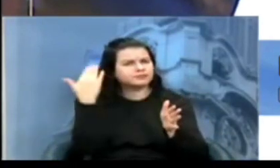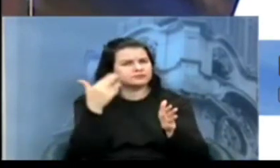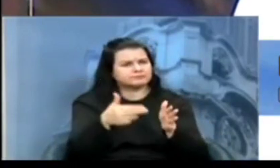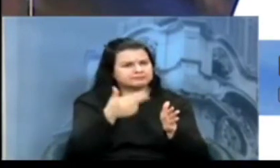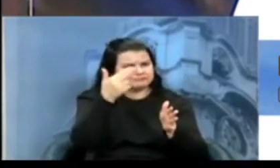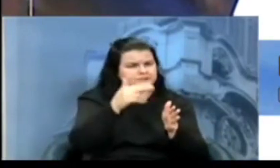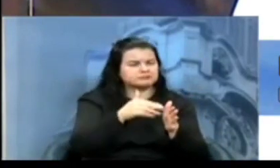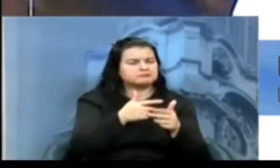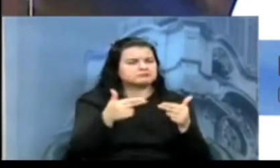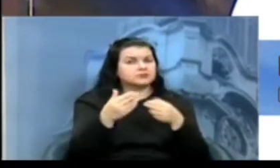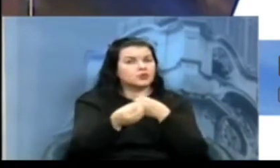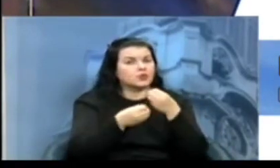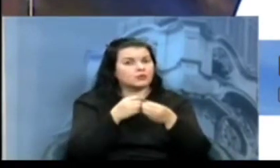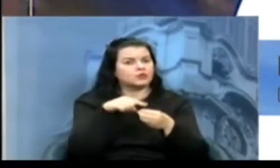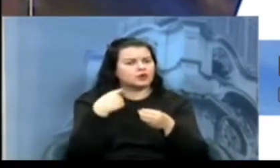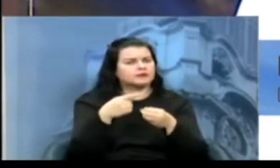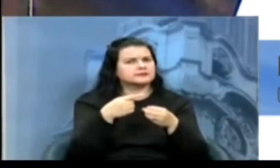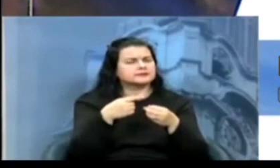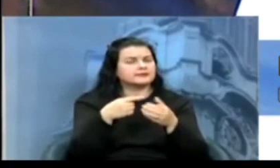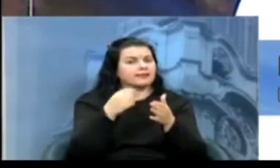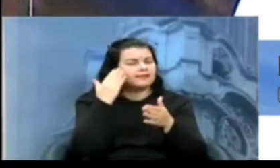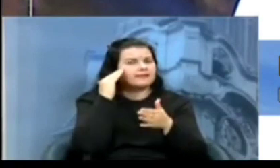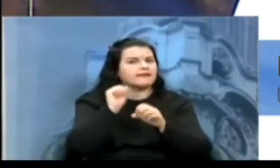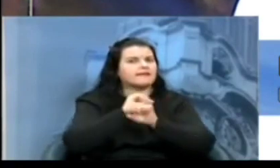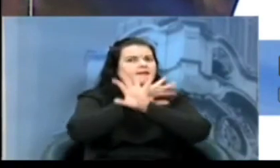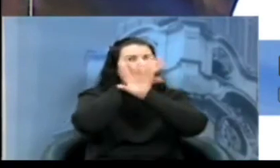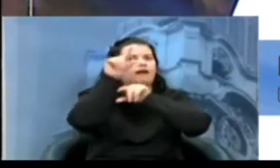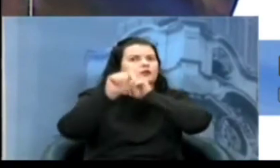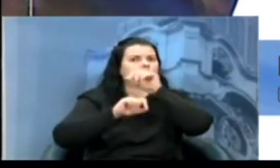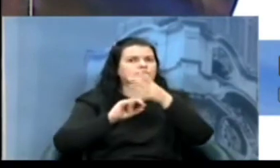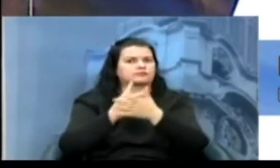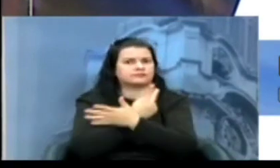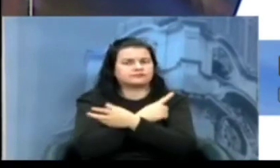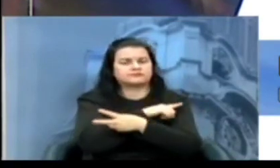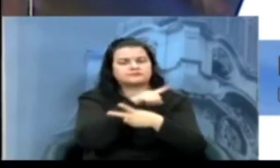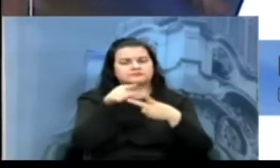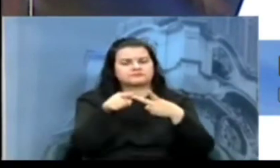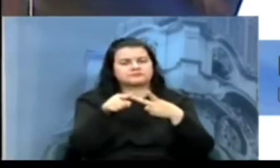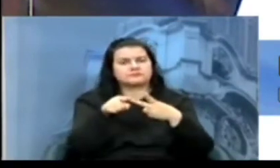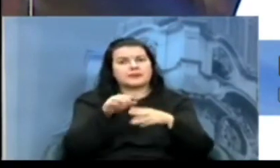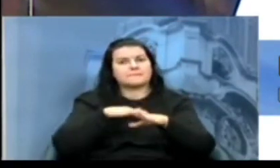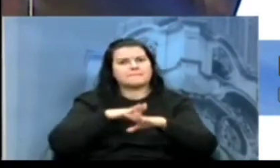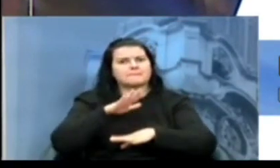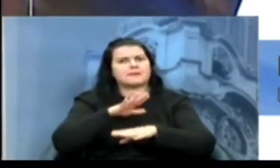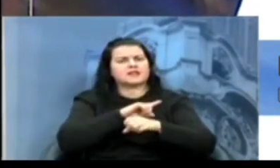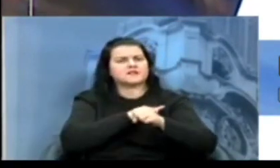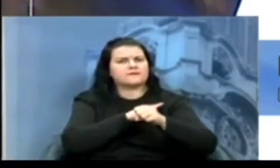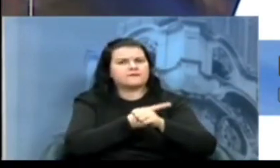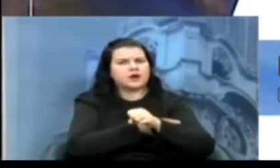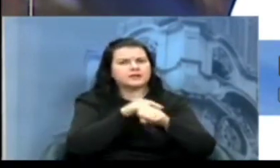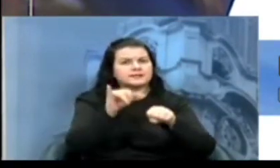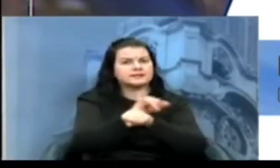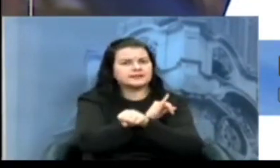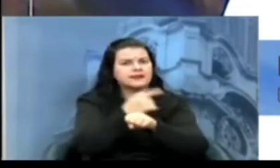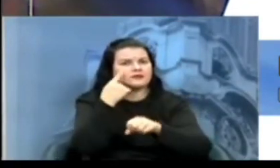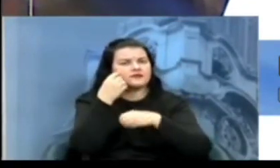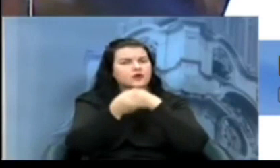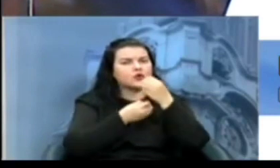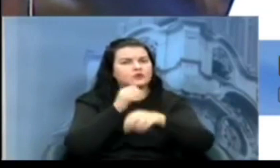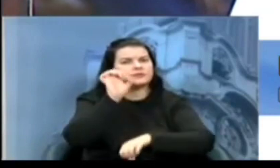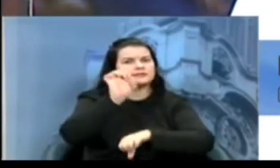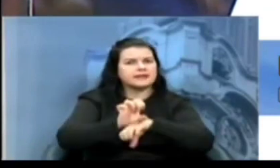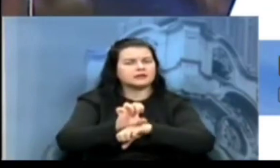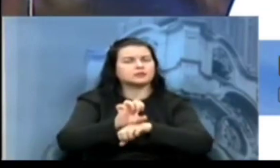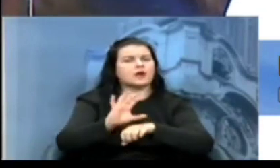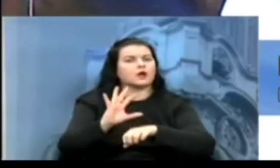índices de elucidação e fortalecimento das estratégias para redução de homicídios no Estado. Para